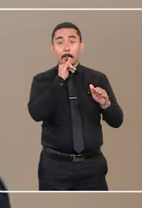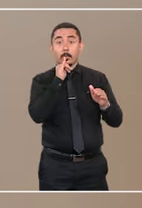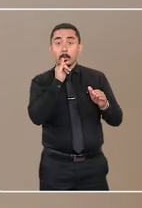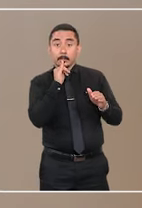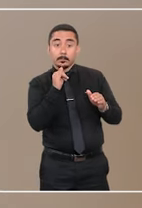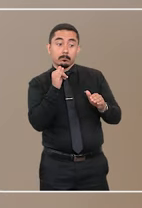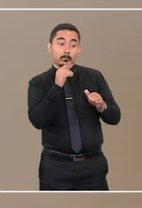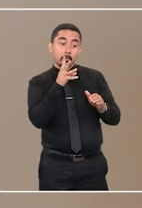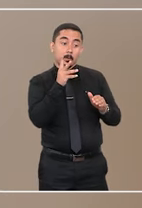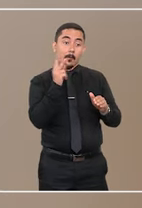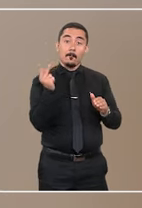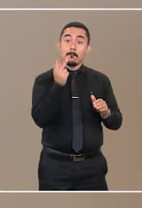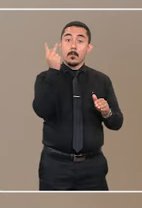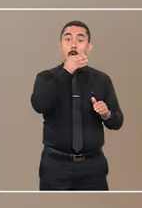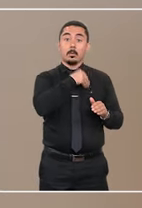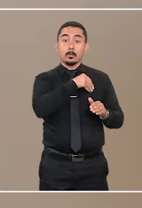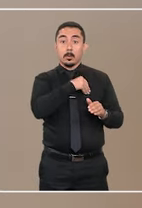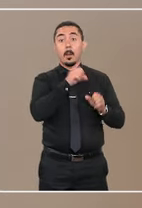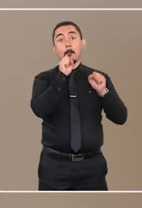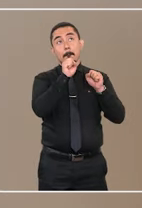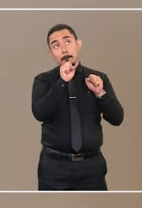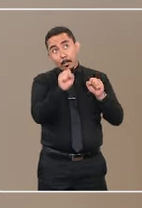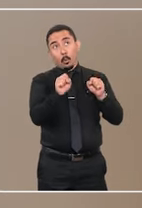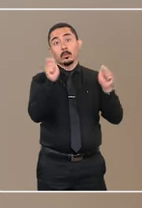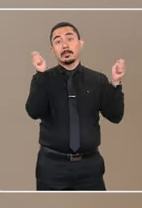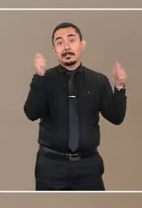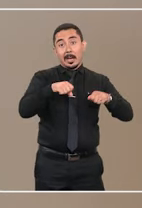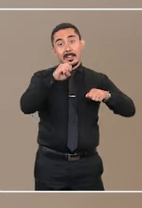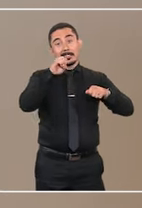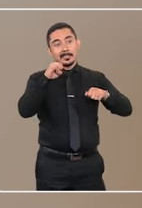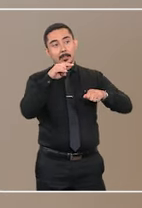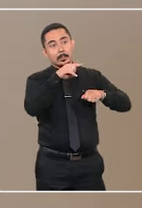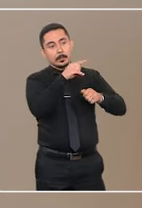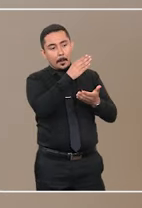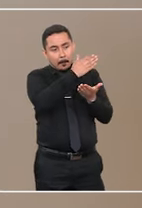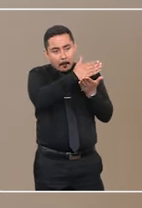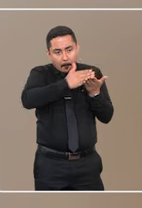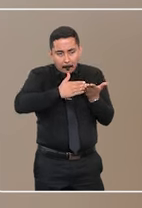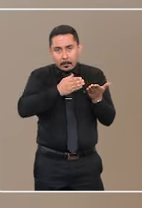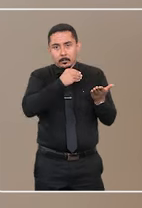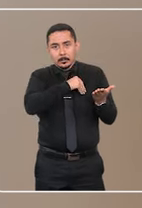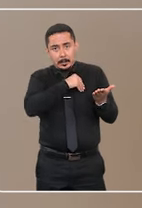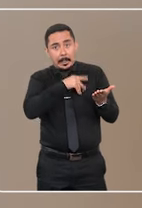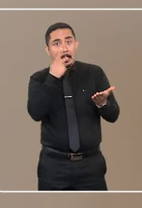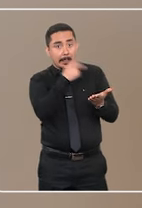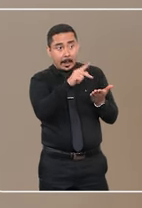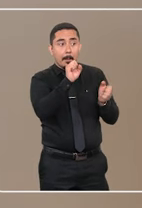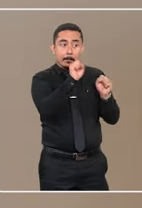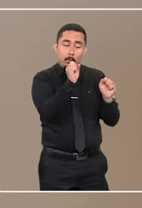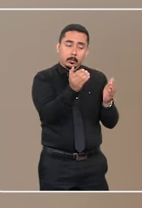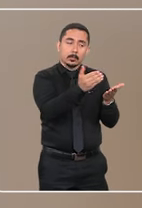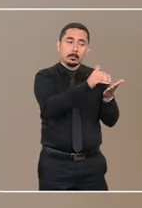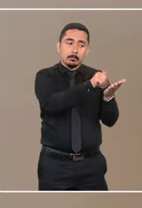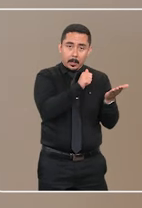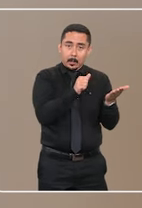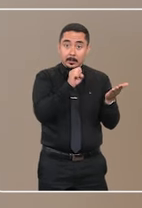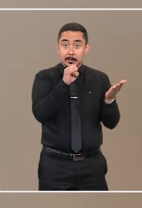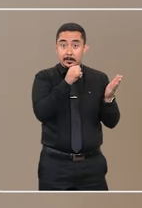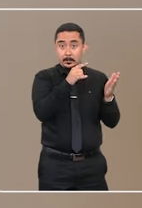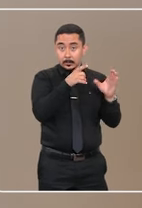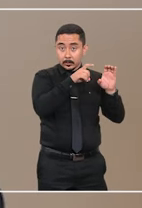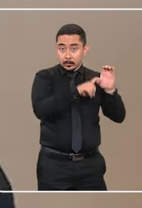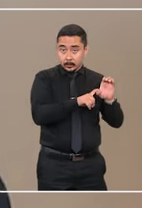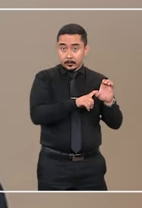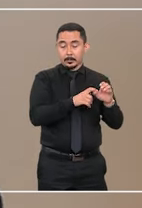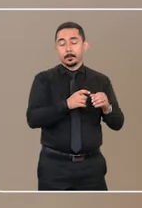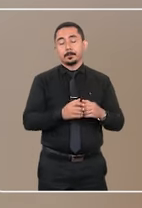salário. O STJ já tem entendido que é possível sim penhorar parte do salário das pessoas, especialmente se for para pagar